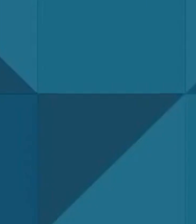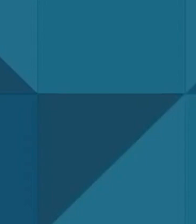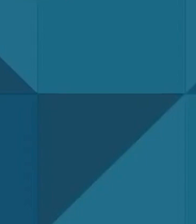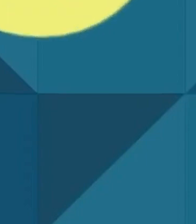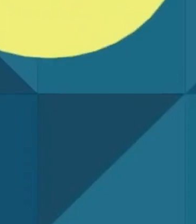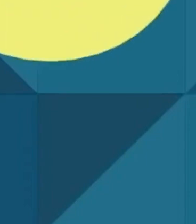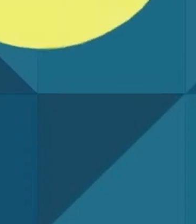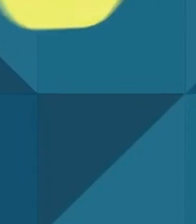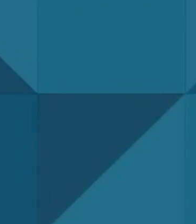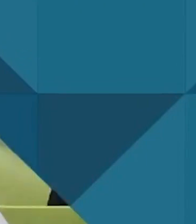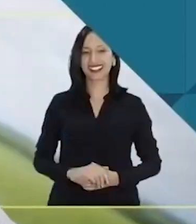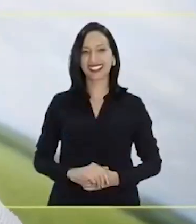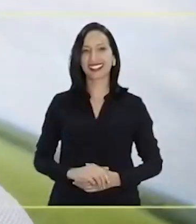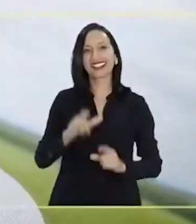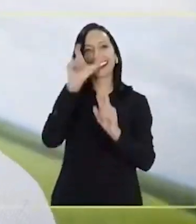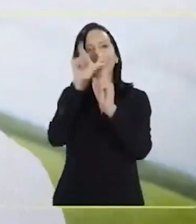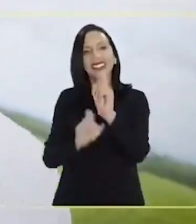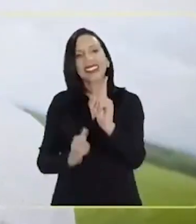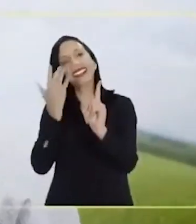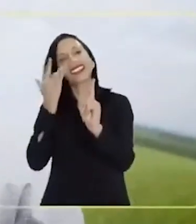É 10!